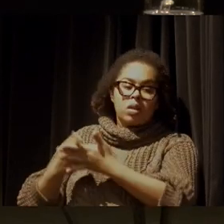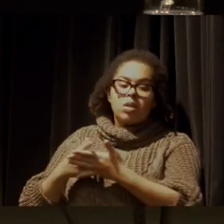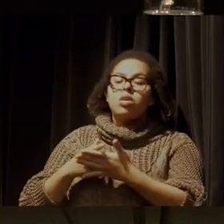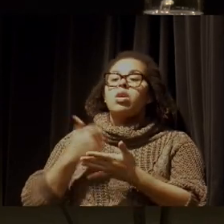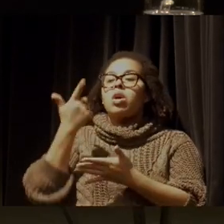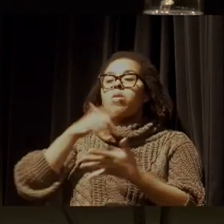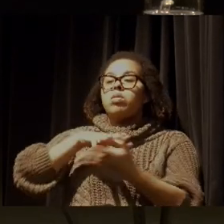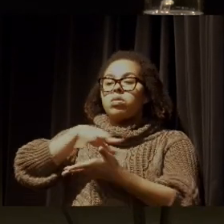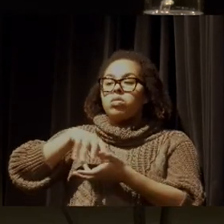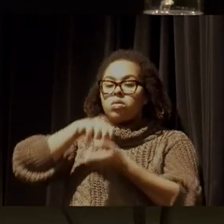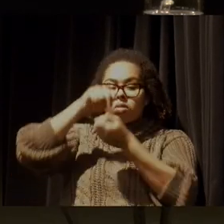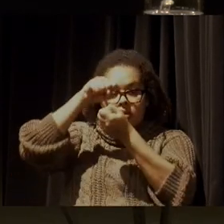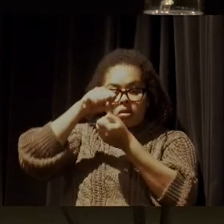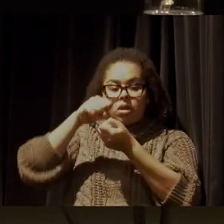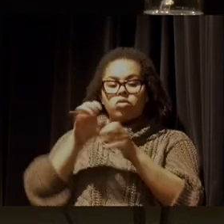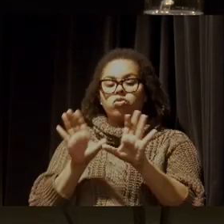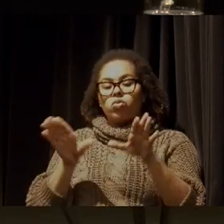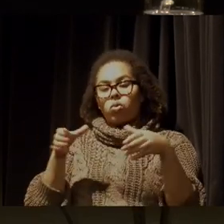sustentabilidade coletiva.